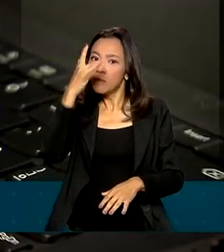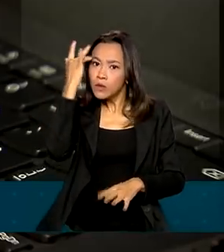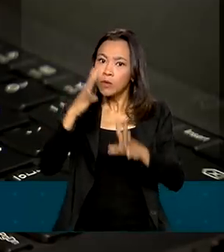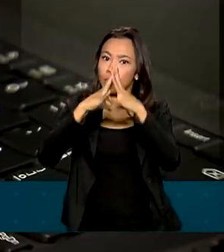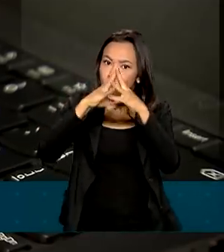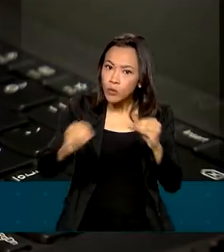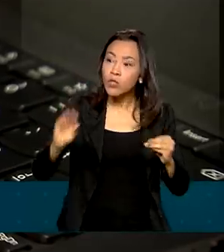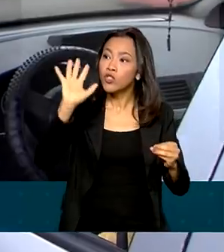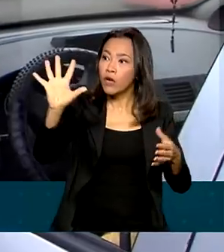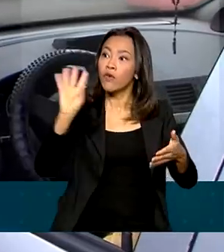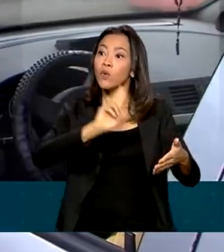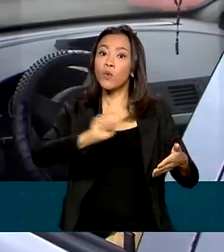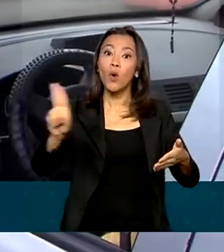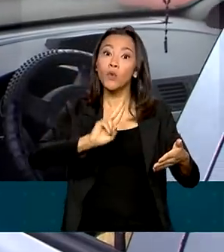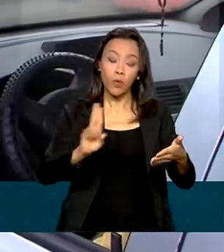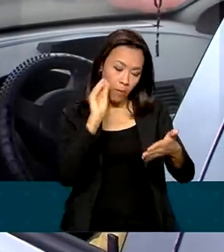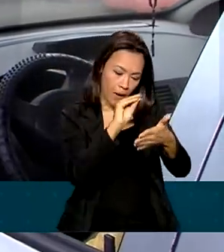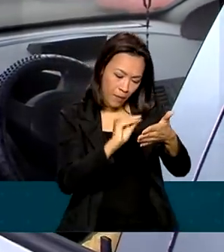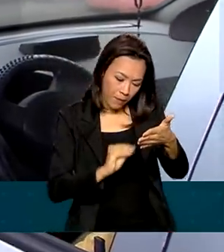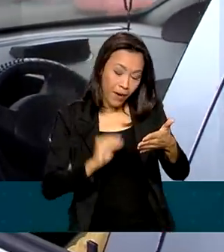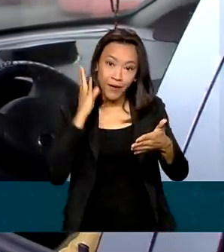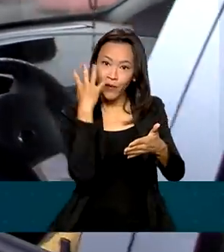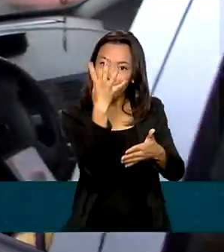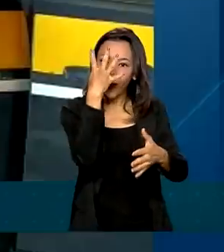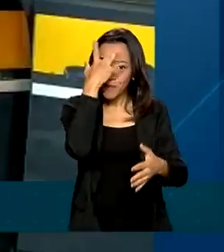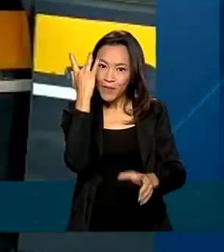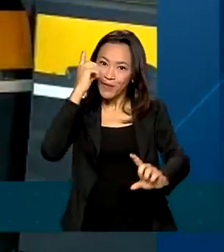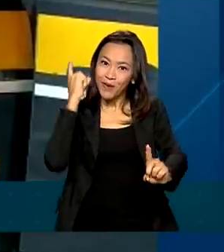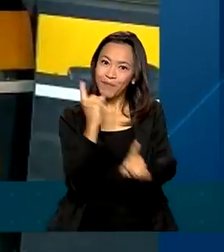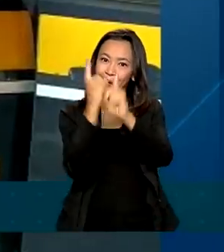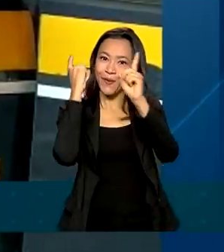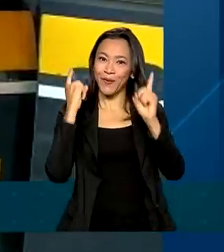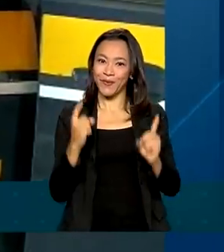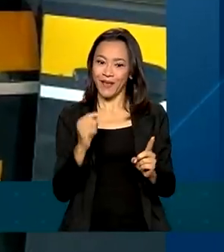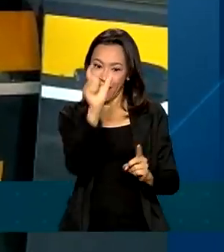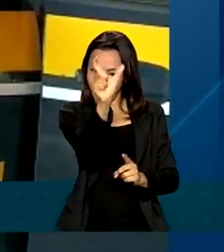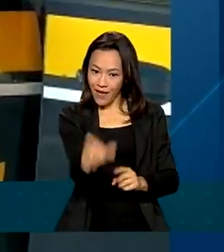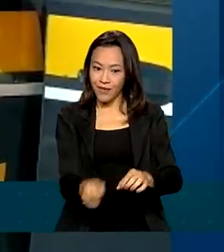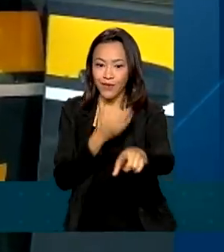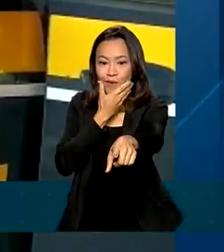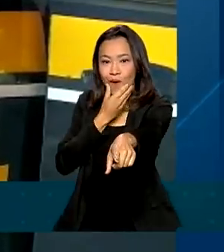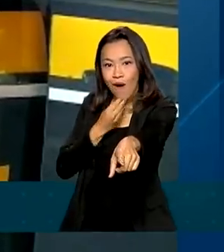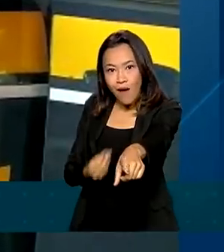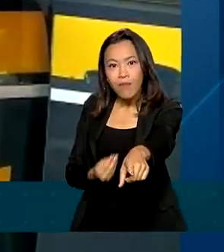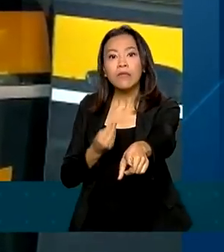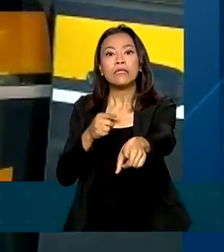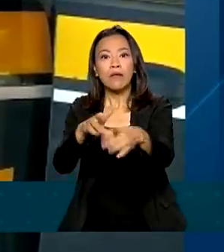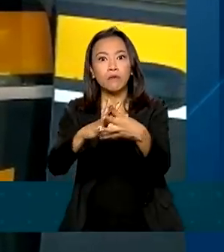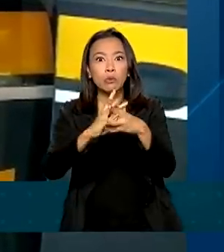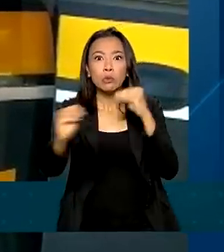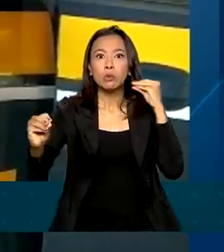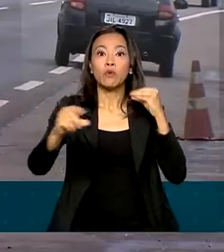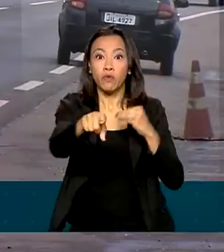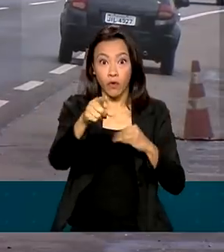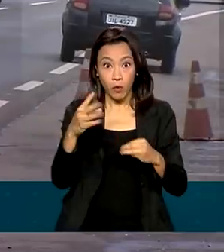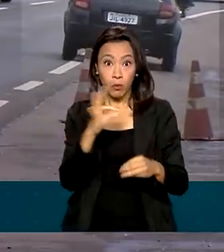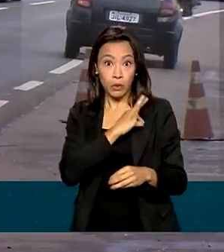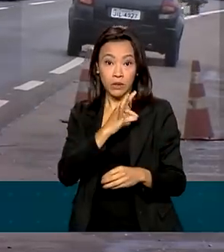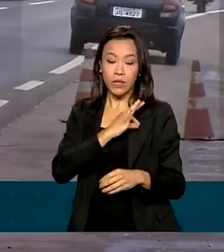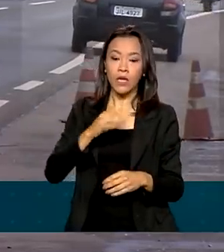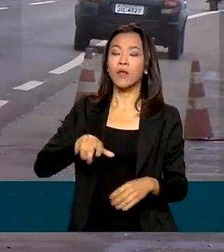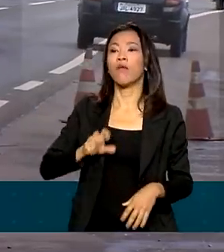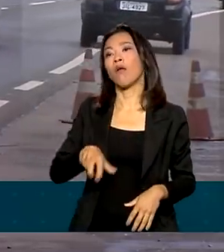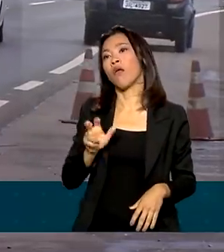inseridos no sistema e quatro pessoas foram encontradas. Uma delas é o João, que foi localizado por policiais em uma